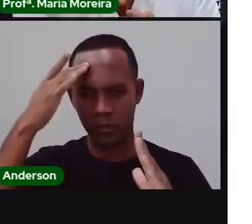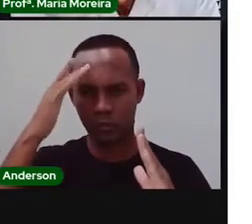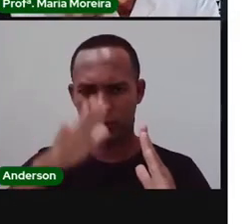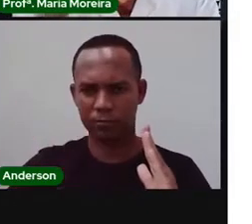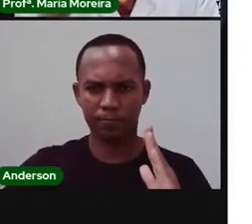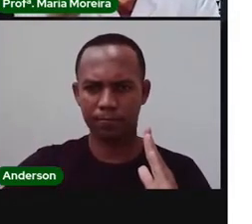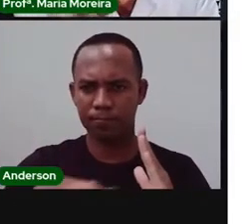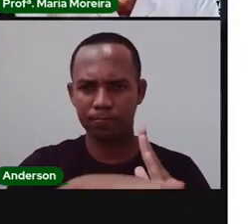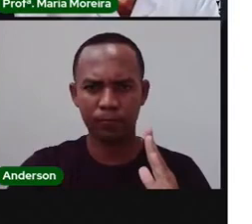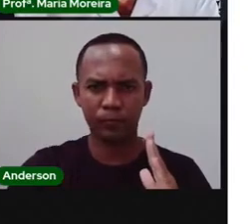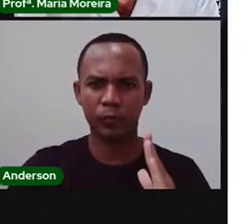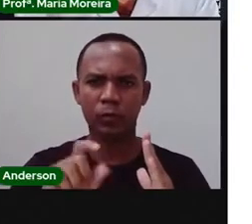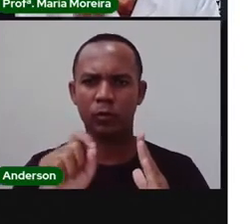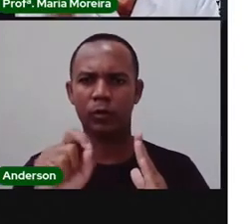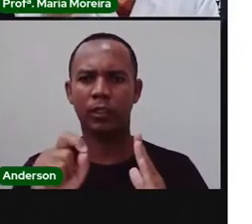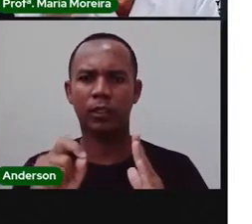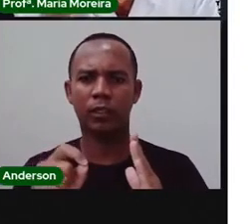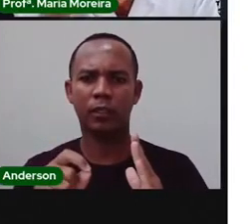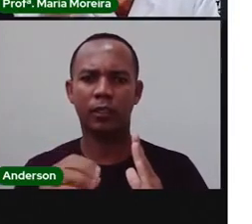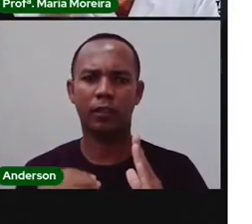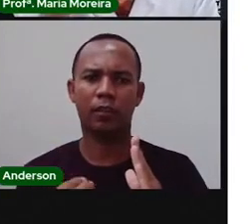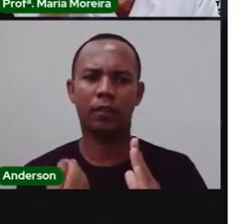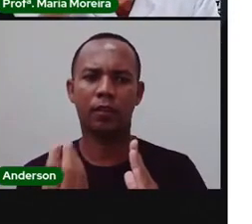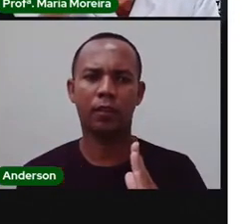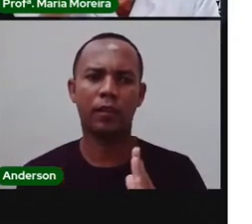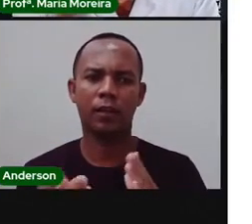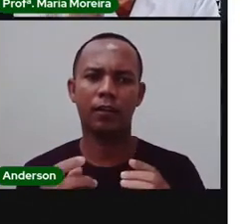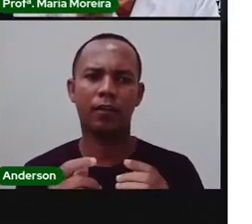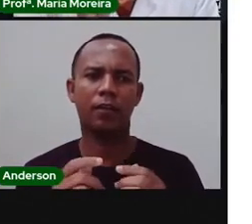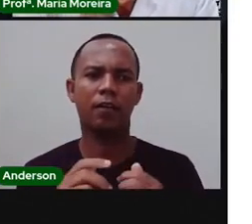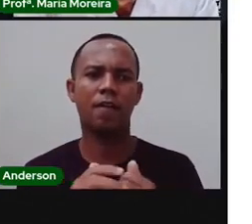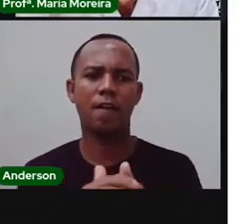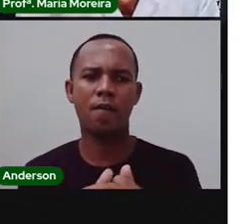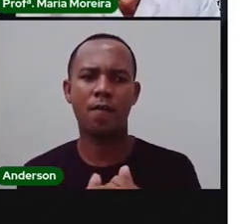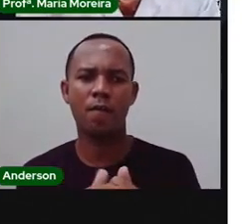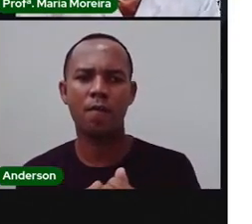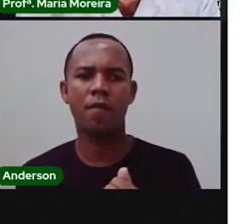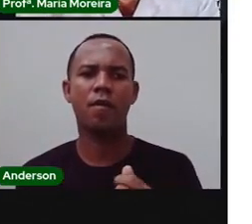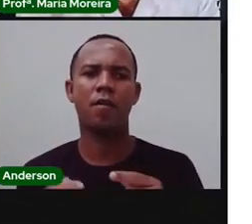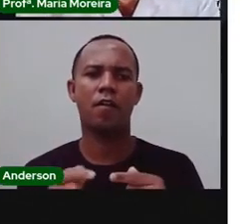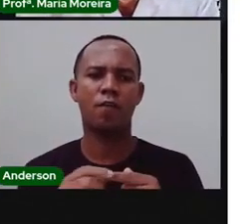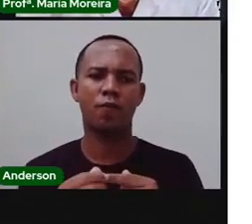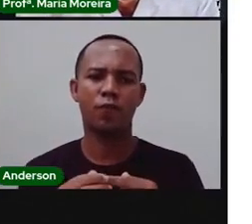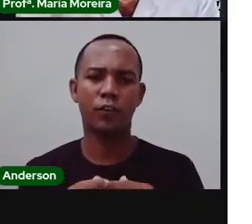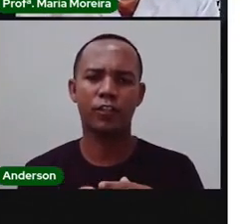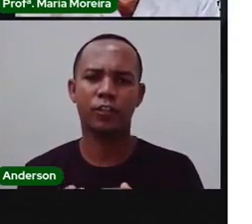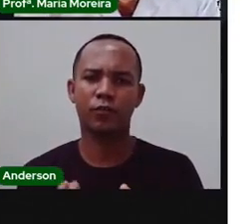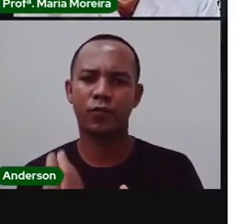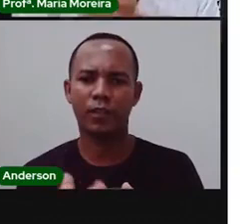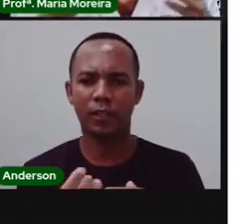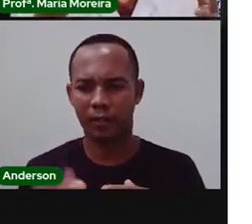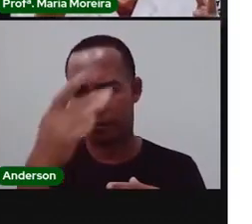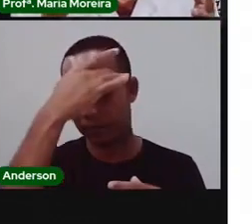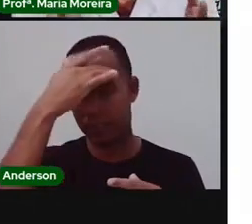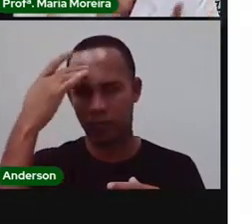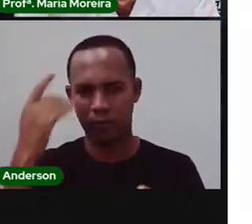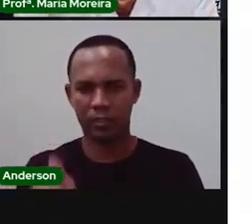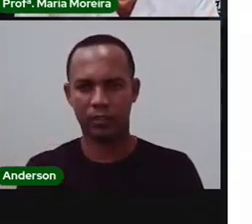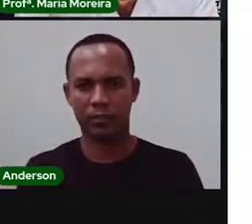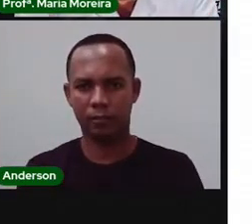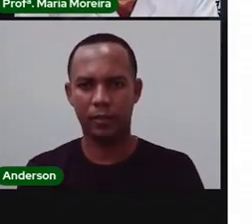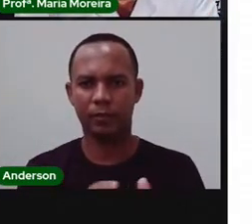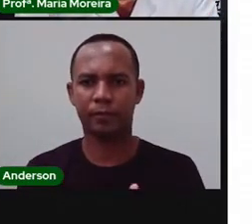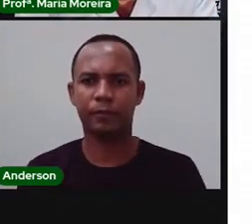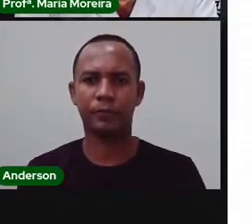Machinha. E aí a entrega, na verdade, de milho e feijão para serem plantados. Vale salientar para